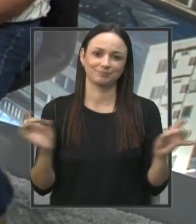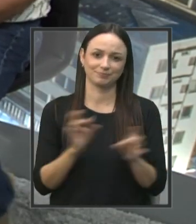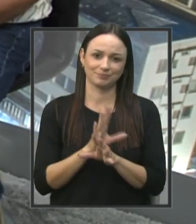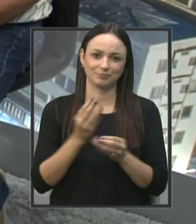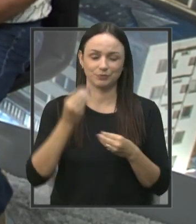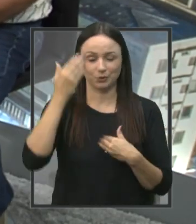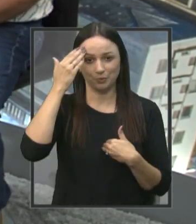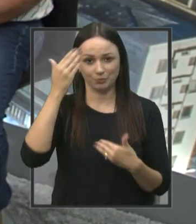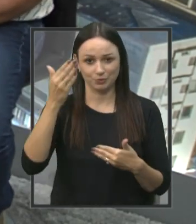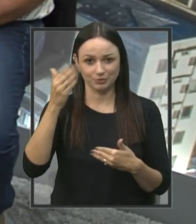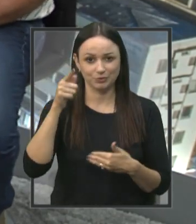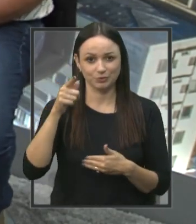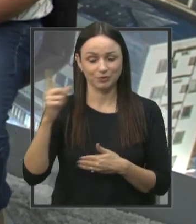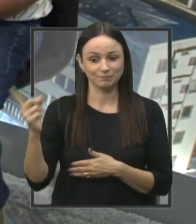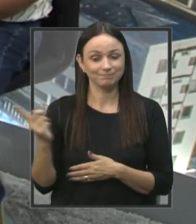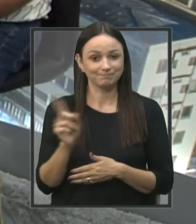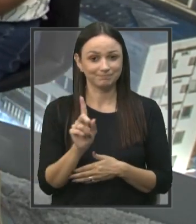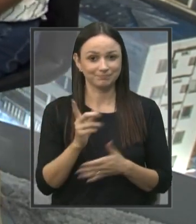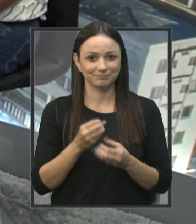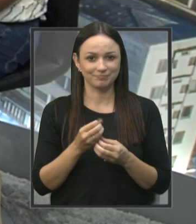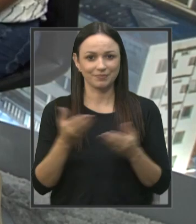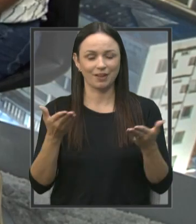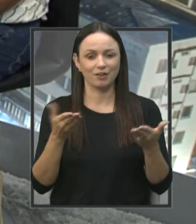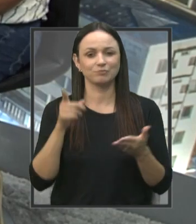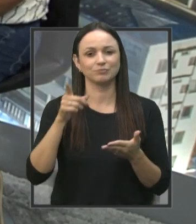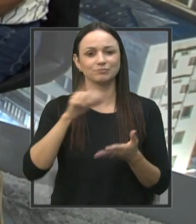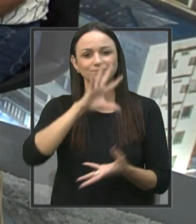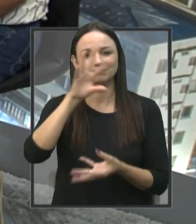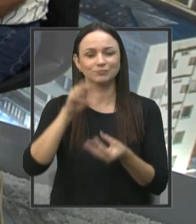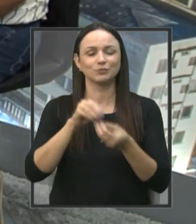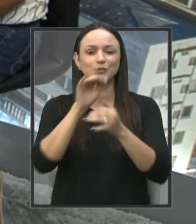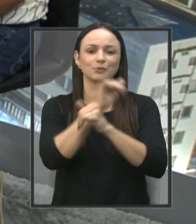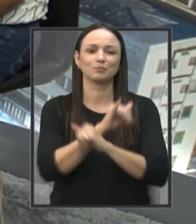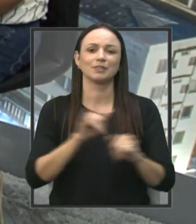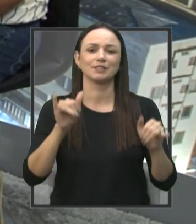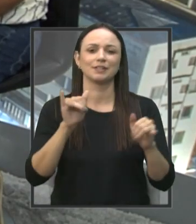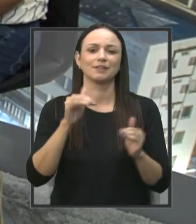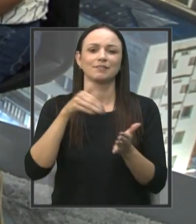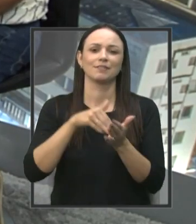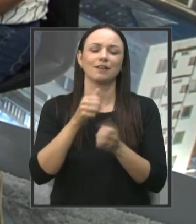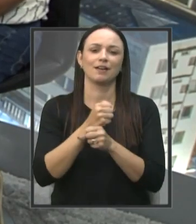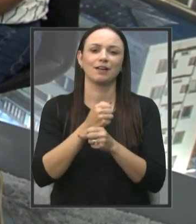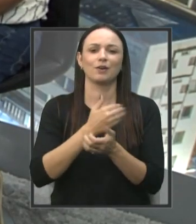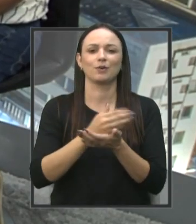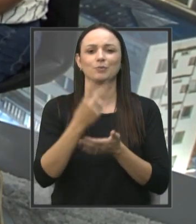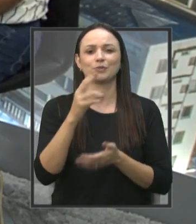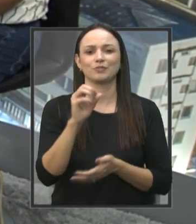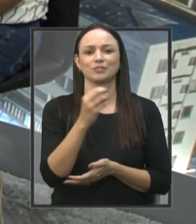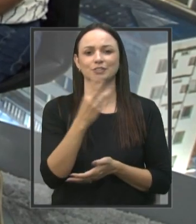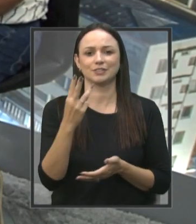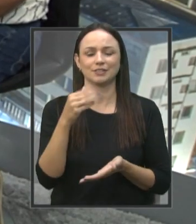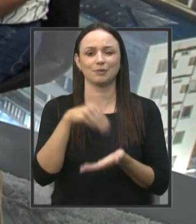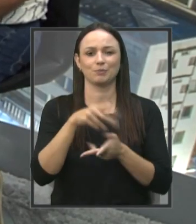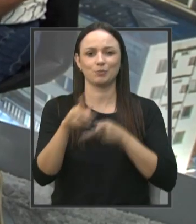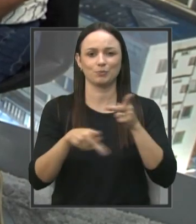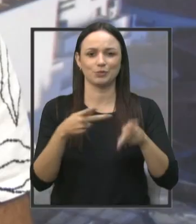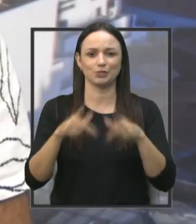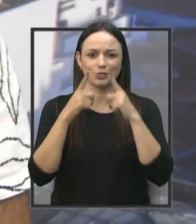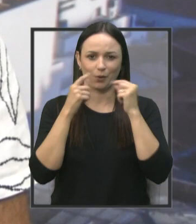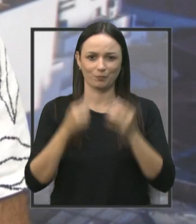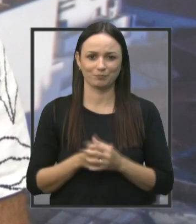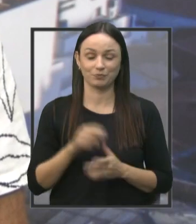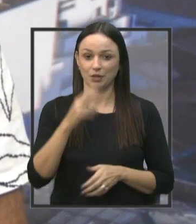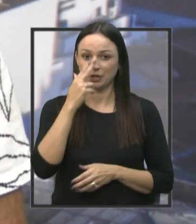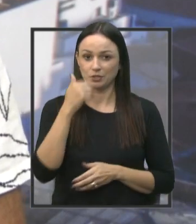mais uma vez, obrigado pela sua presença, abre espaço rapidamente pra sua mensagem aí, de fim de ano, de começo de 2023, a população de Japão. Olha,